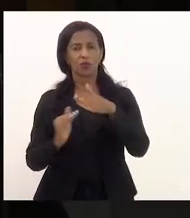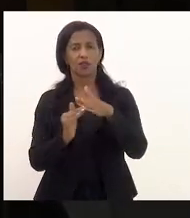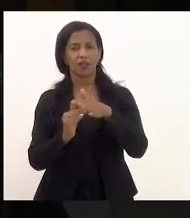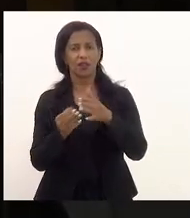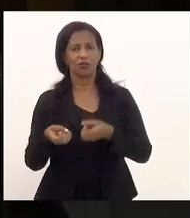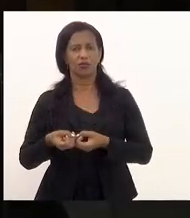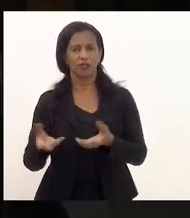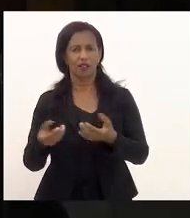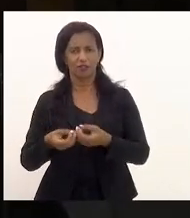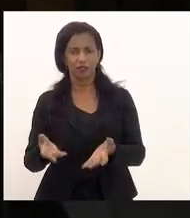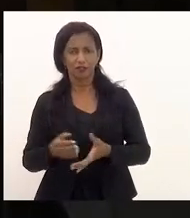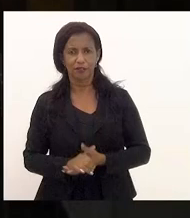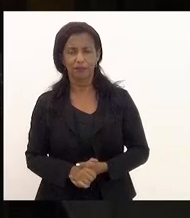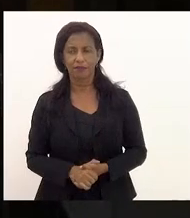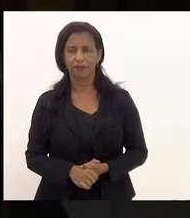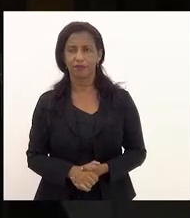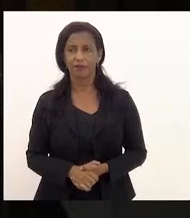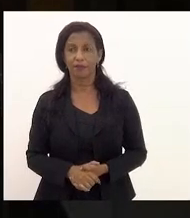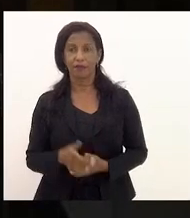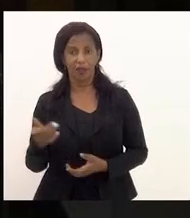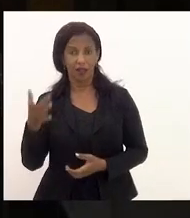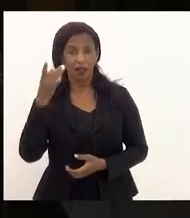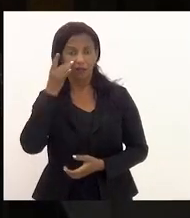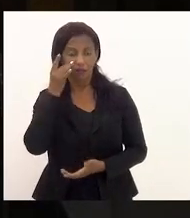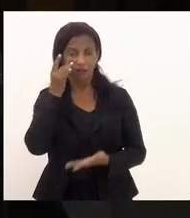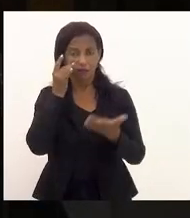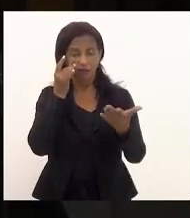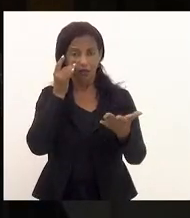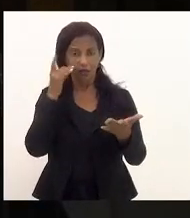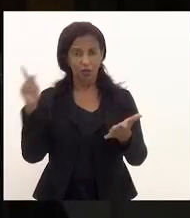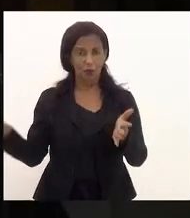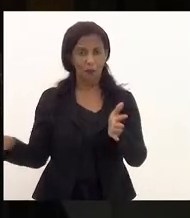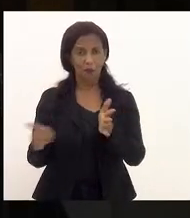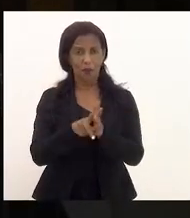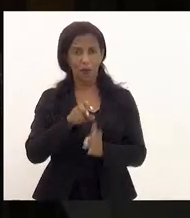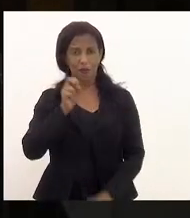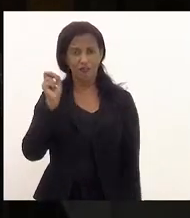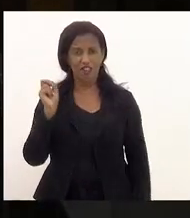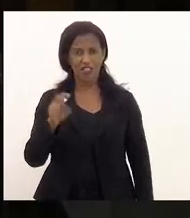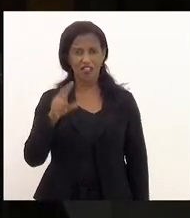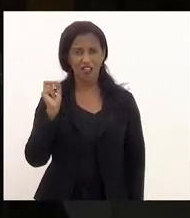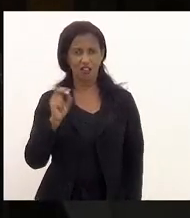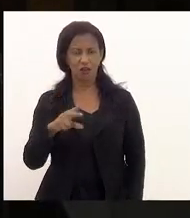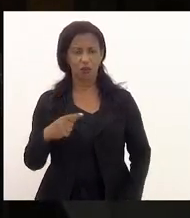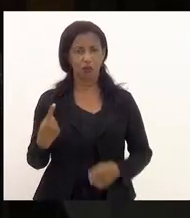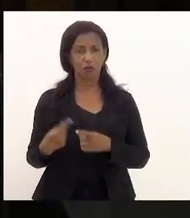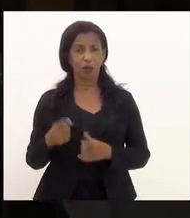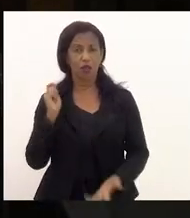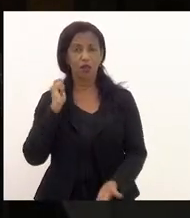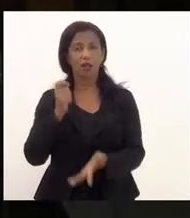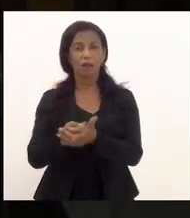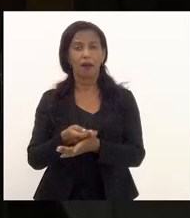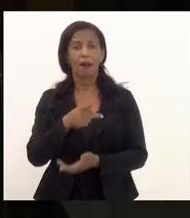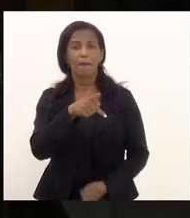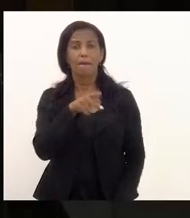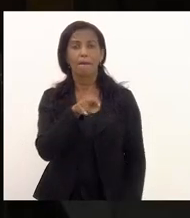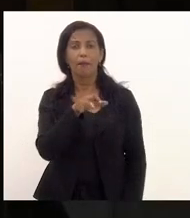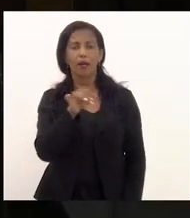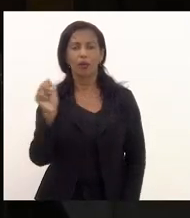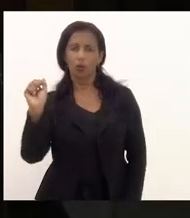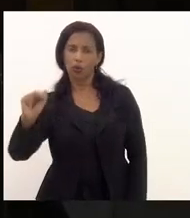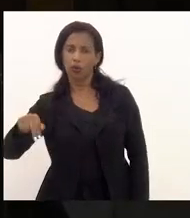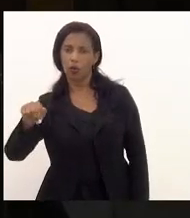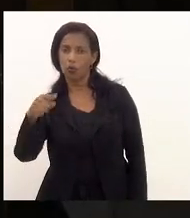gasto e está provando do seu próprio veneno, porque ele tem que pagar os precatórios da